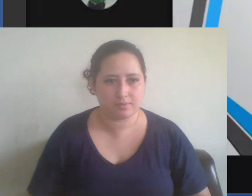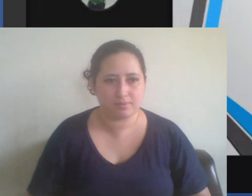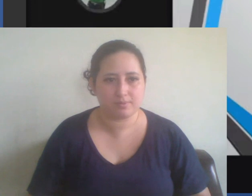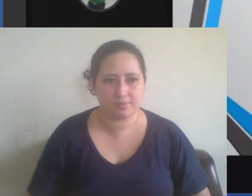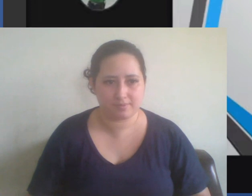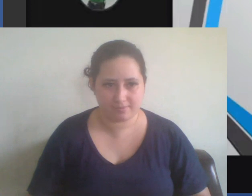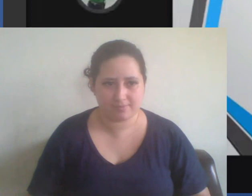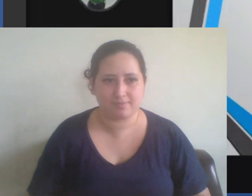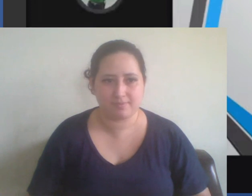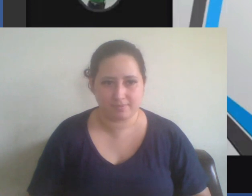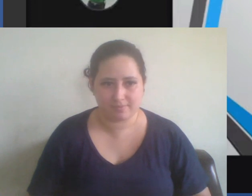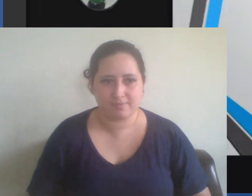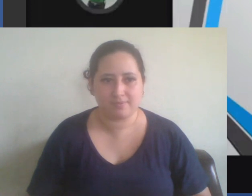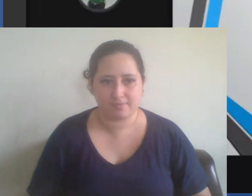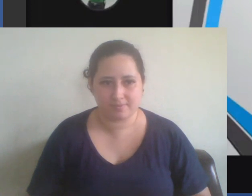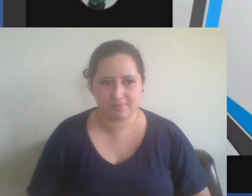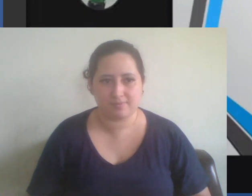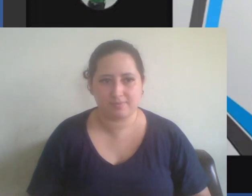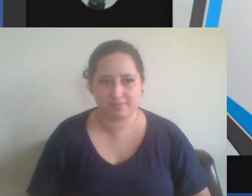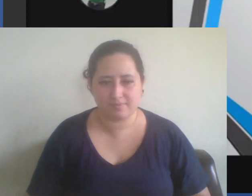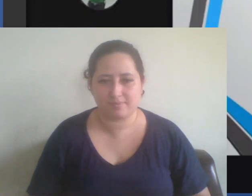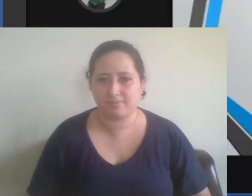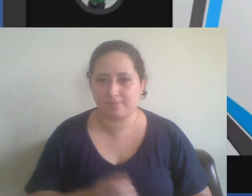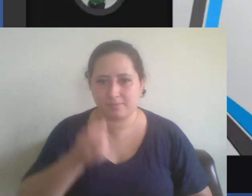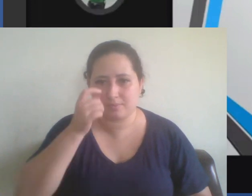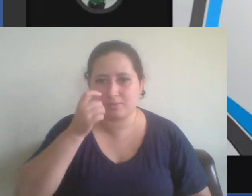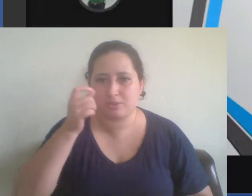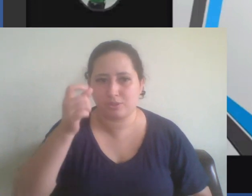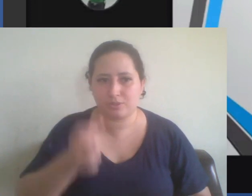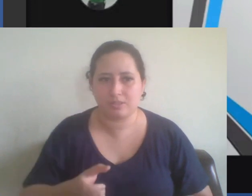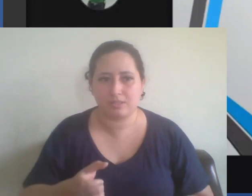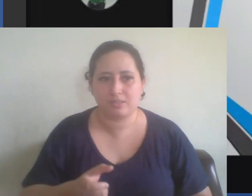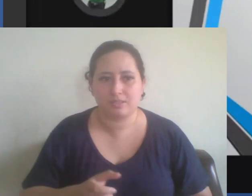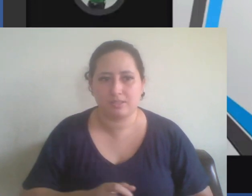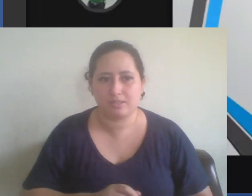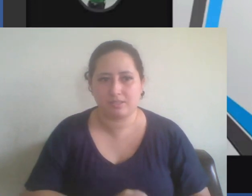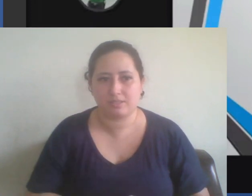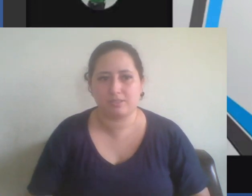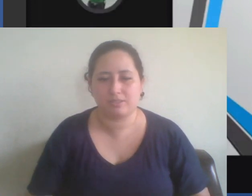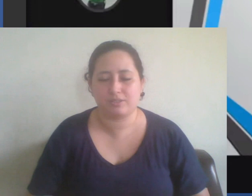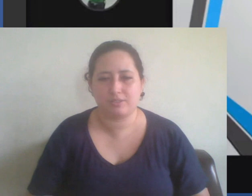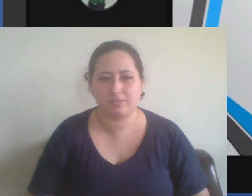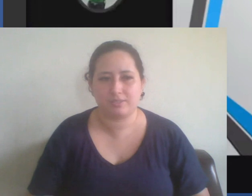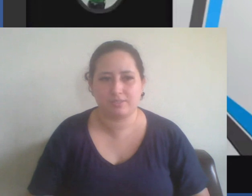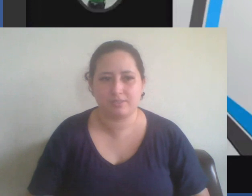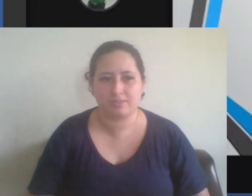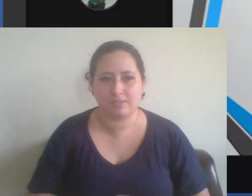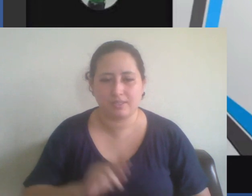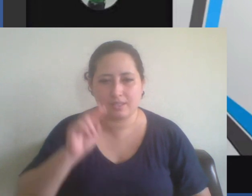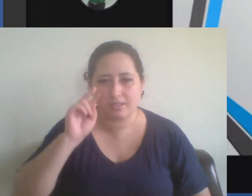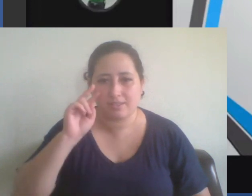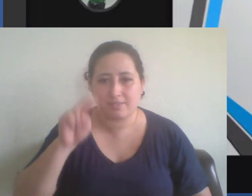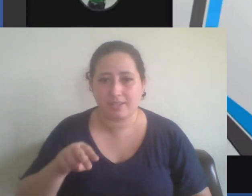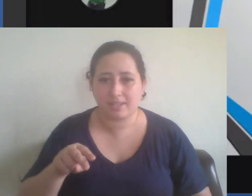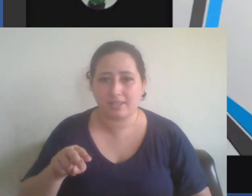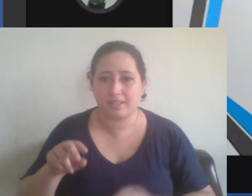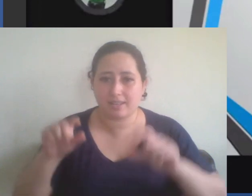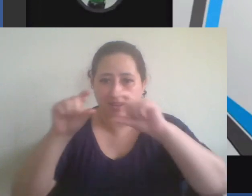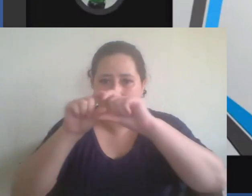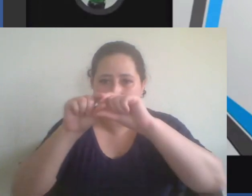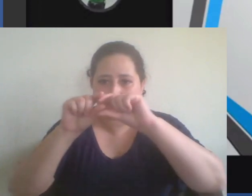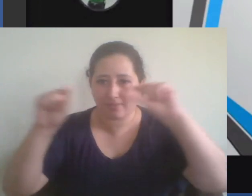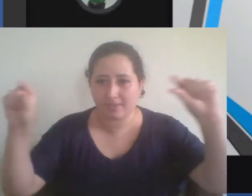bem interessantes, não? Para quando escutamos aquela frase, né?